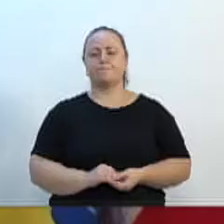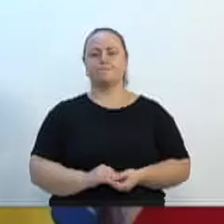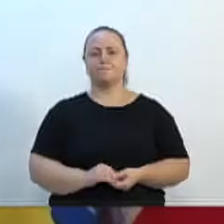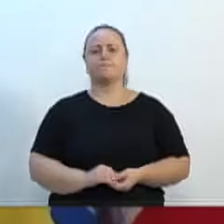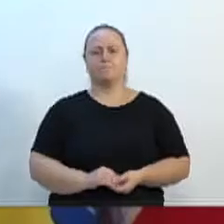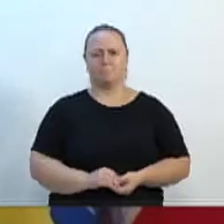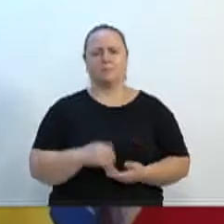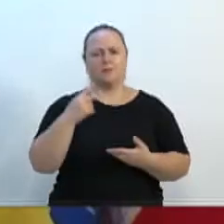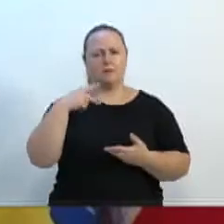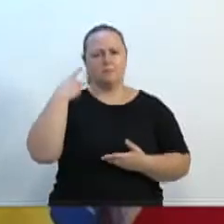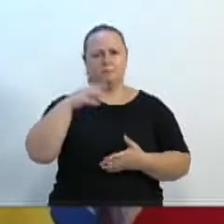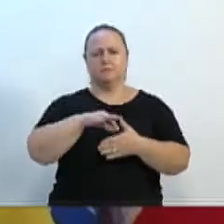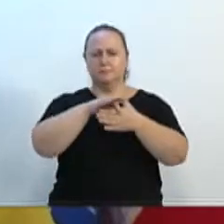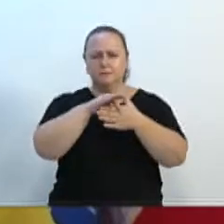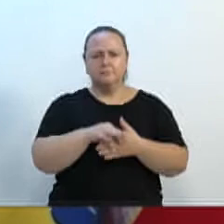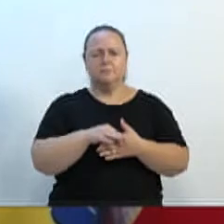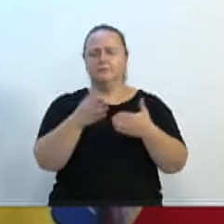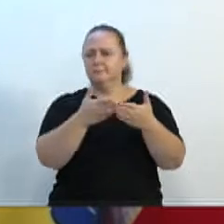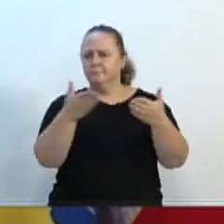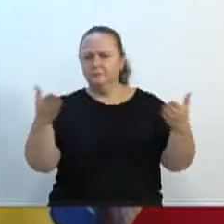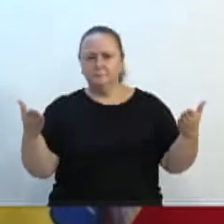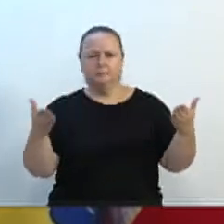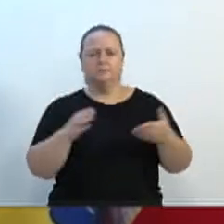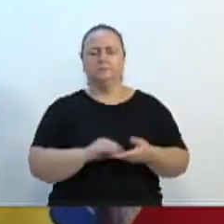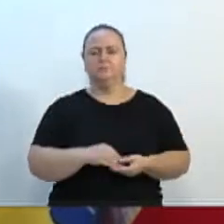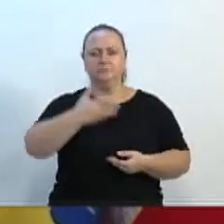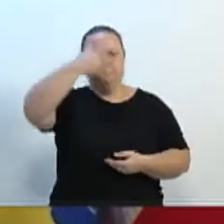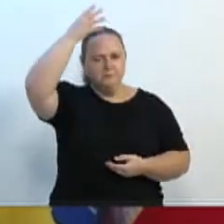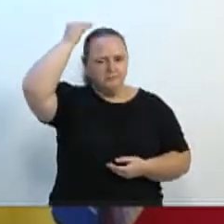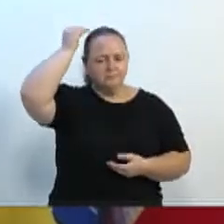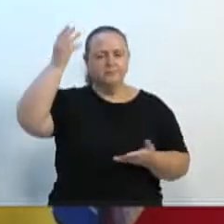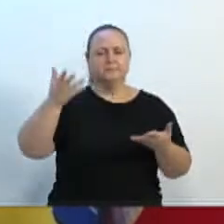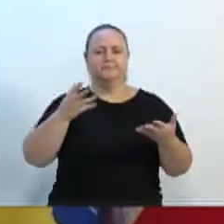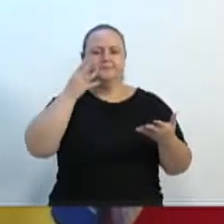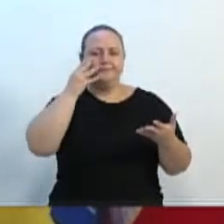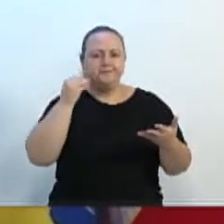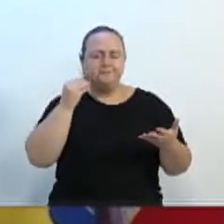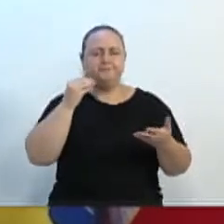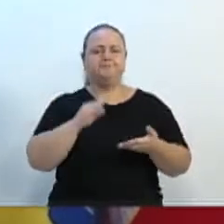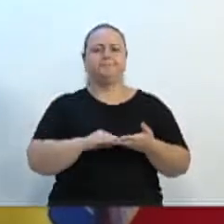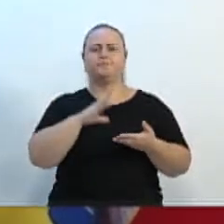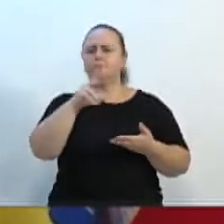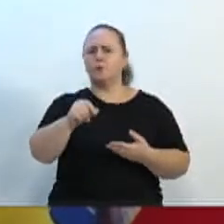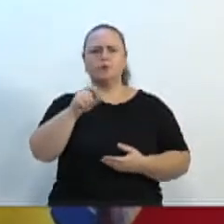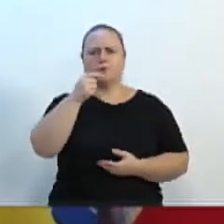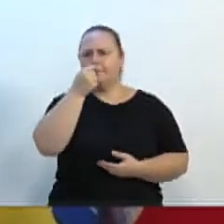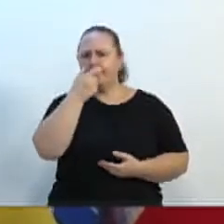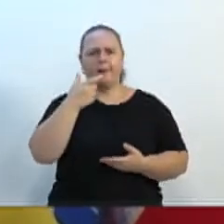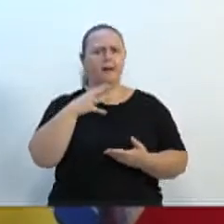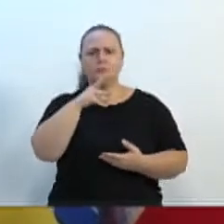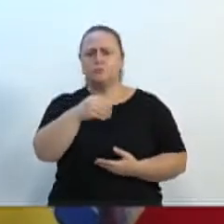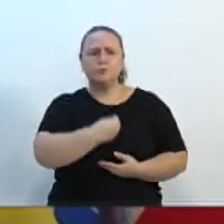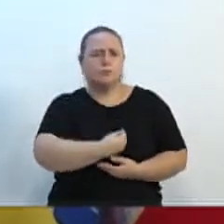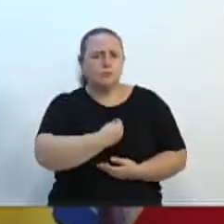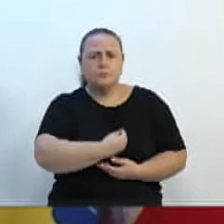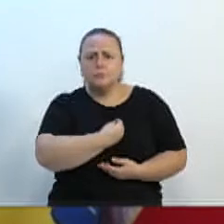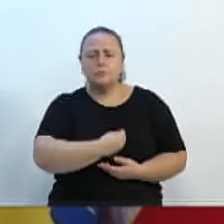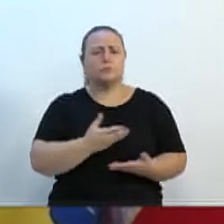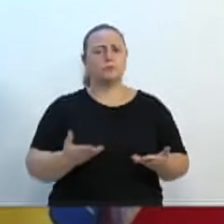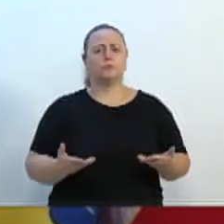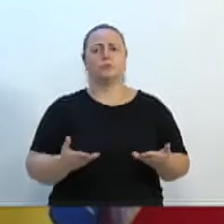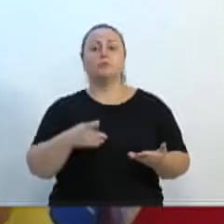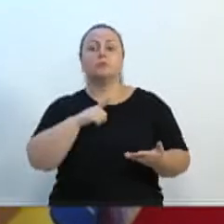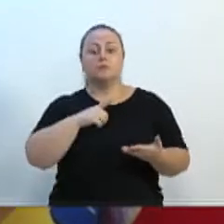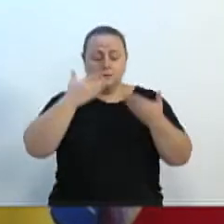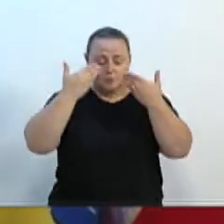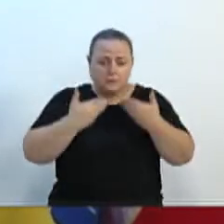vereador líder do governo, Alexandre Matias, Almir Vieira, Becker, que se faz presente. Teve um vereador que